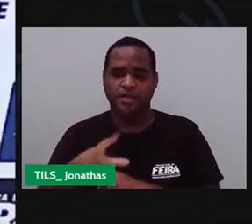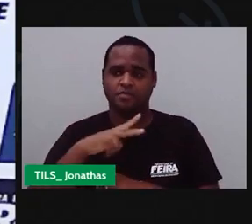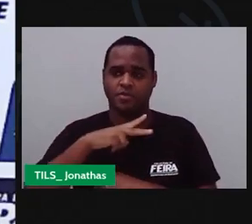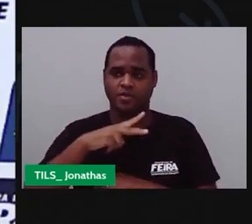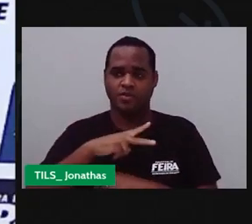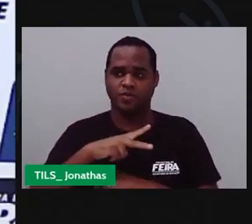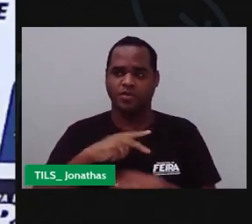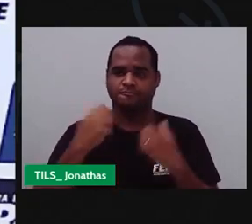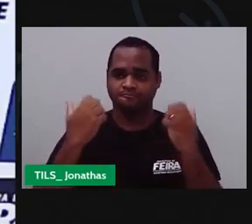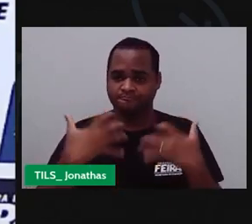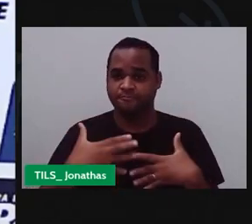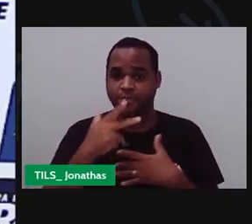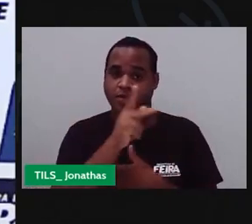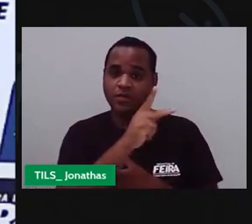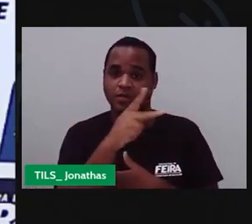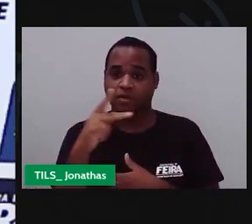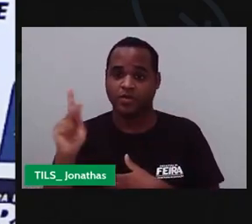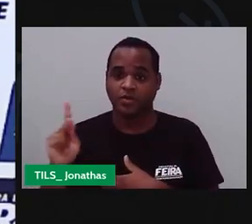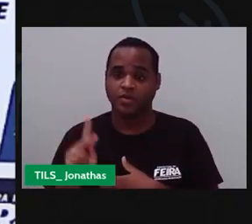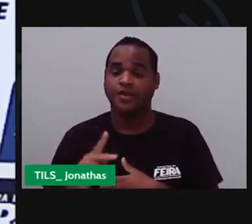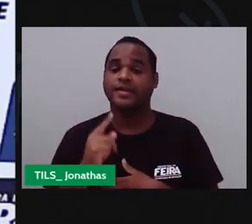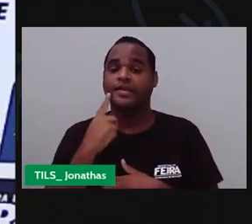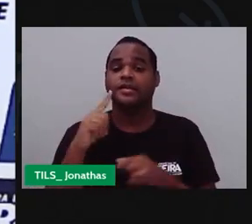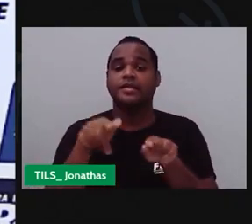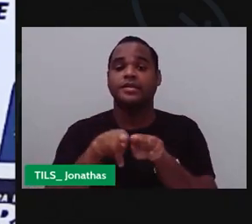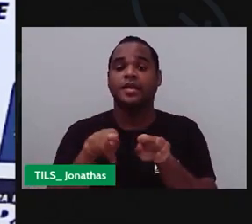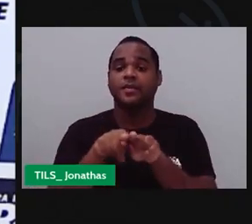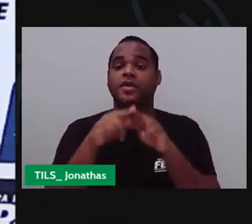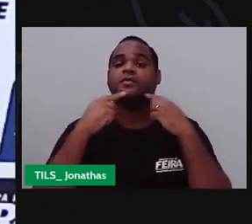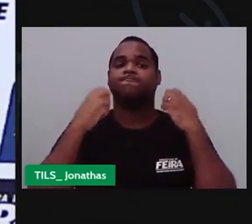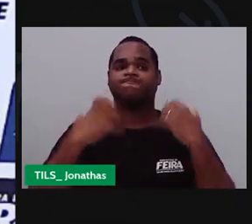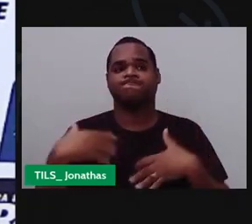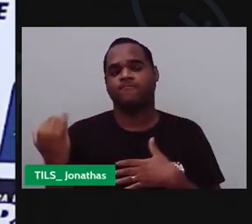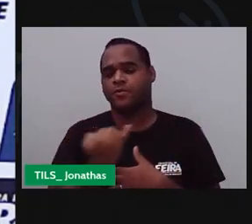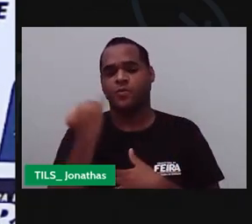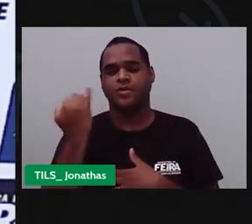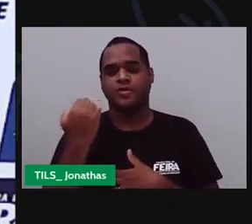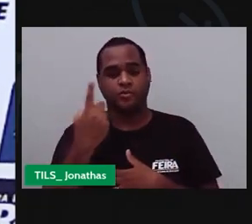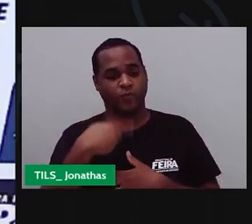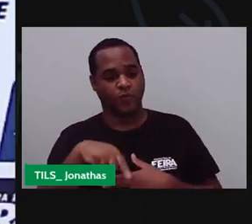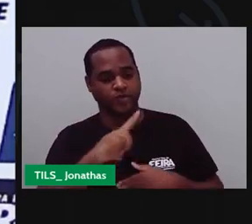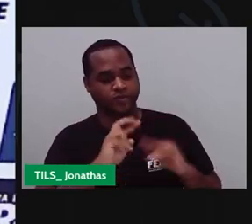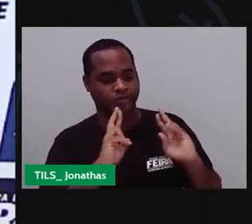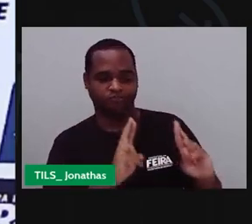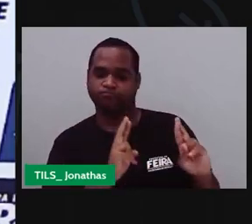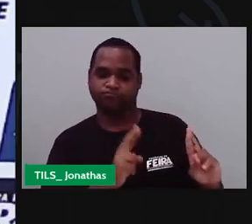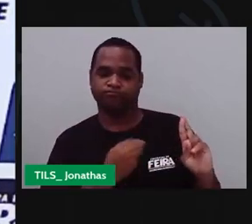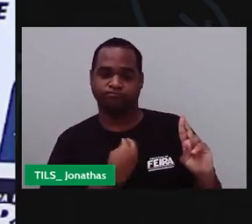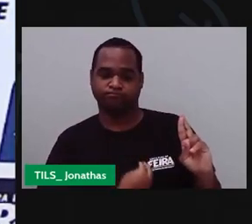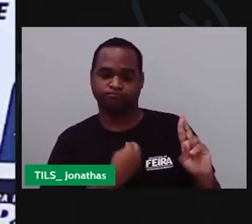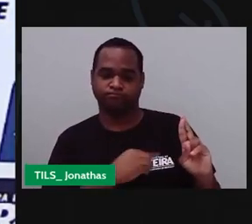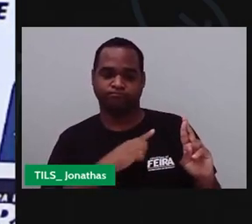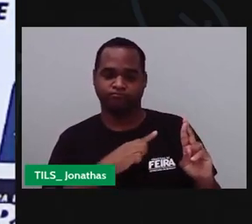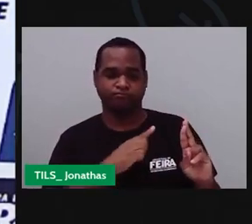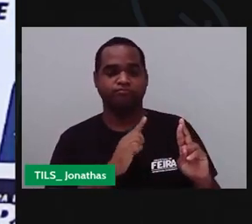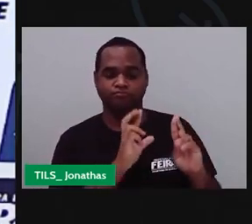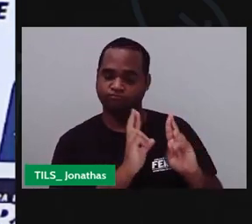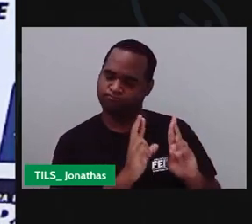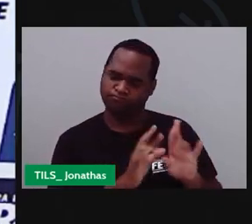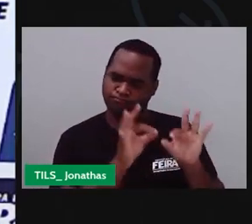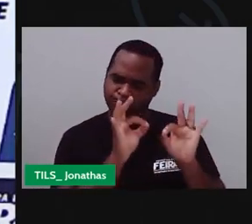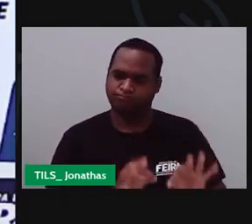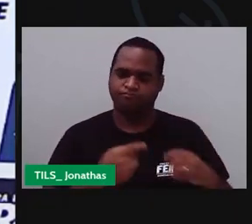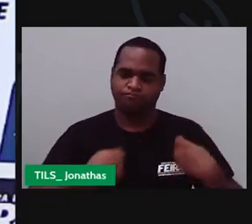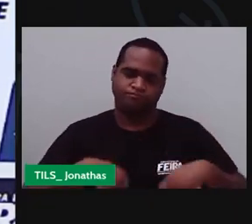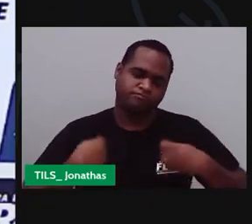Que tornam Únicas E vimos Quanto é importante Respeitar Cada uma Dessas características